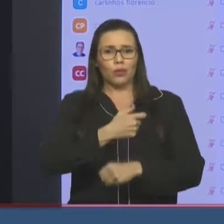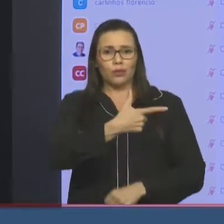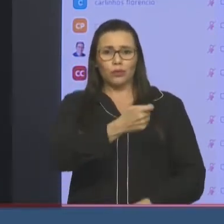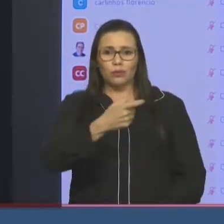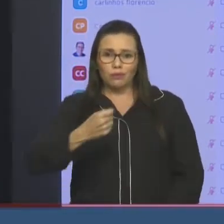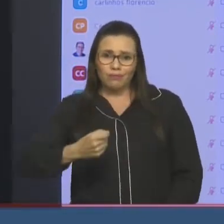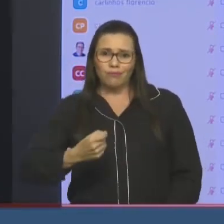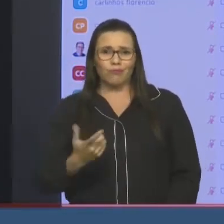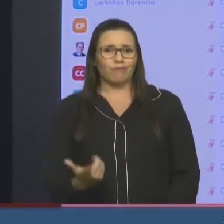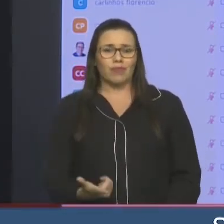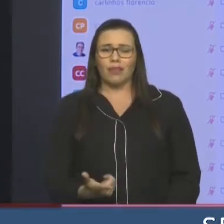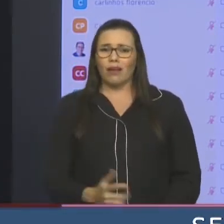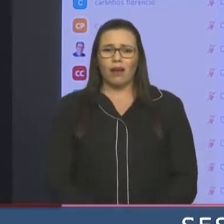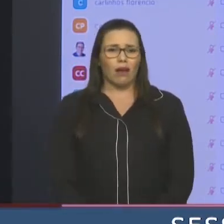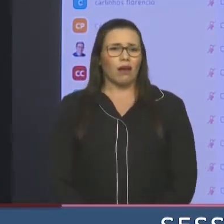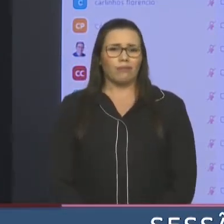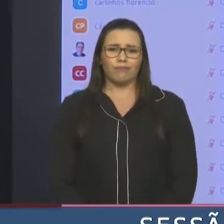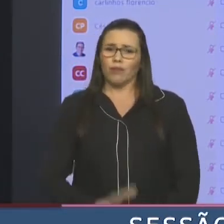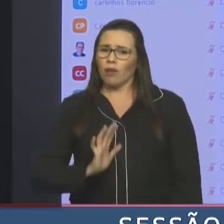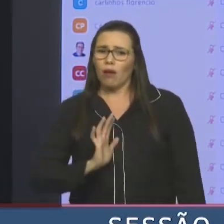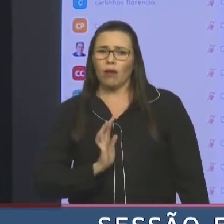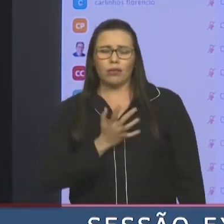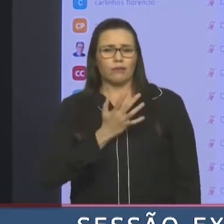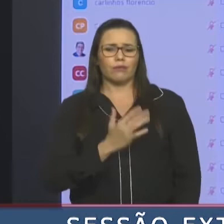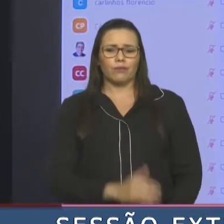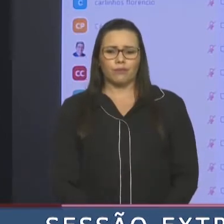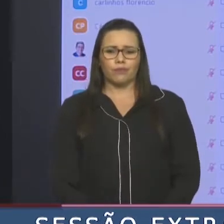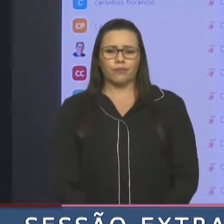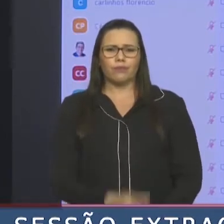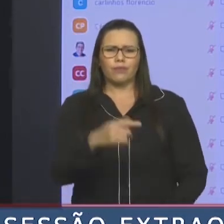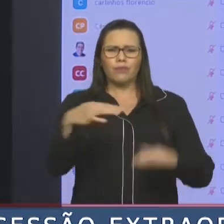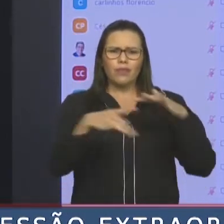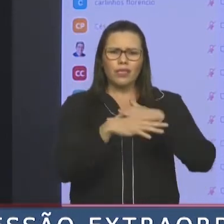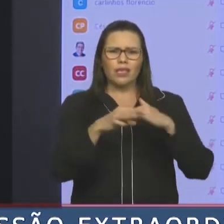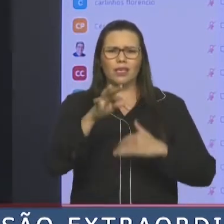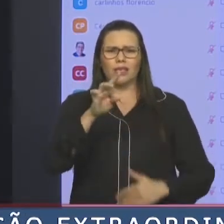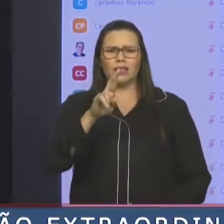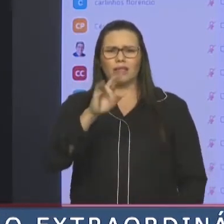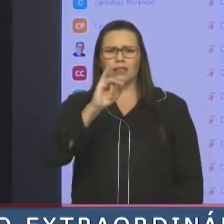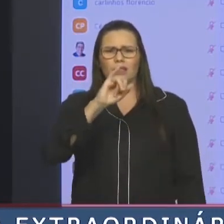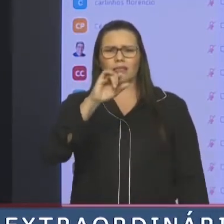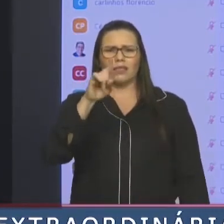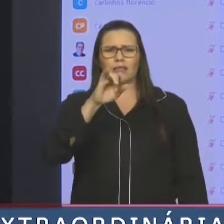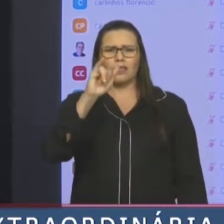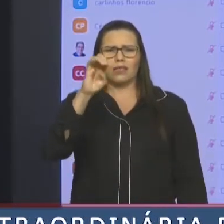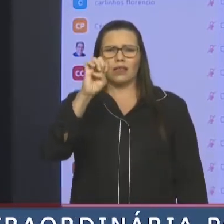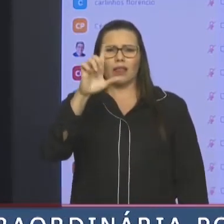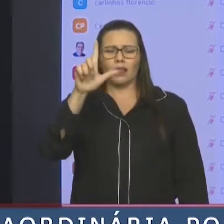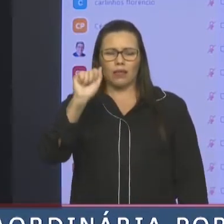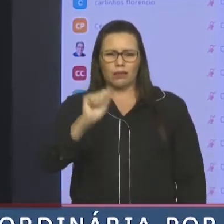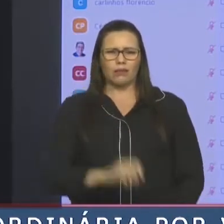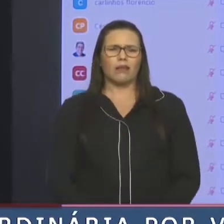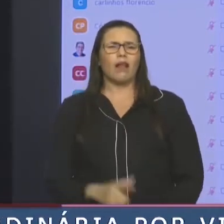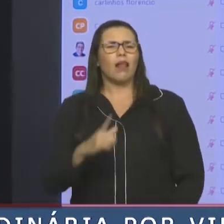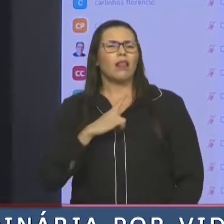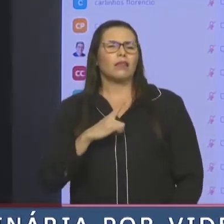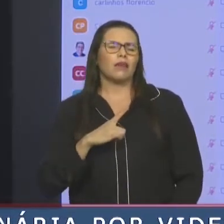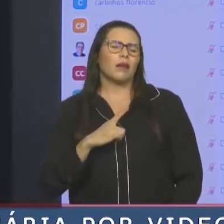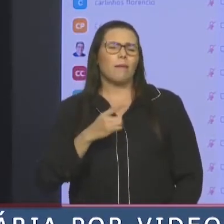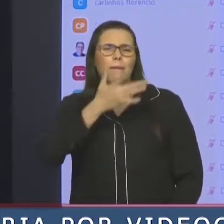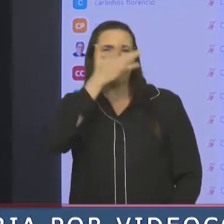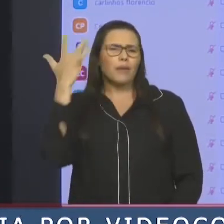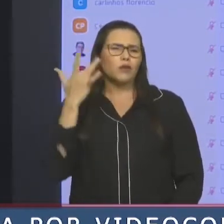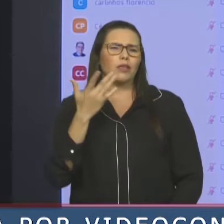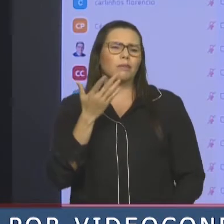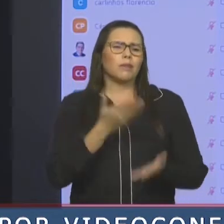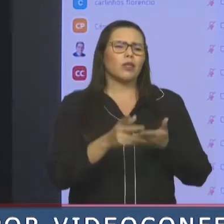normalidade. Hoje, Tristela do Vale tem mais de 3.500 desabrigados e Pedreiras com